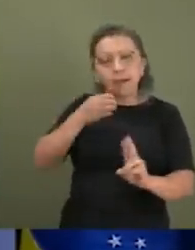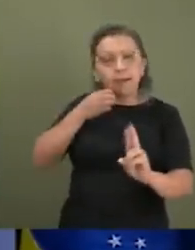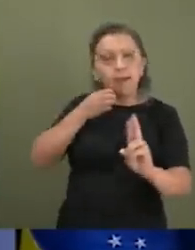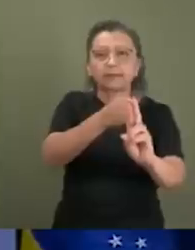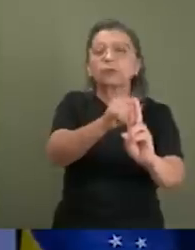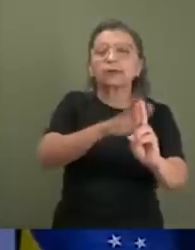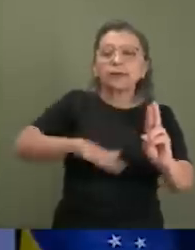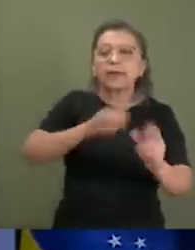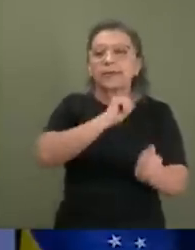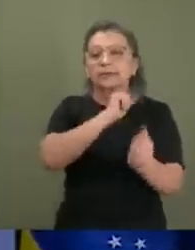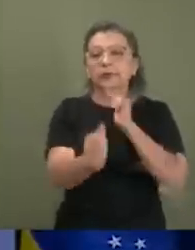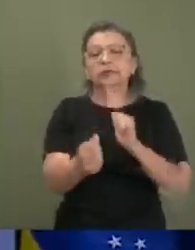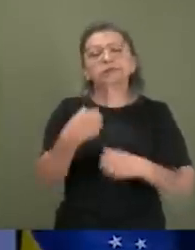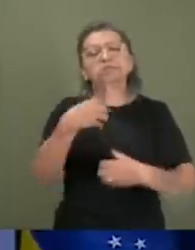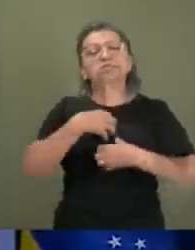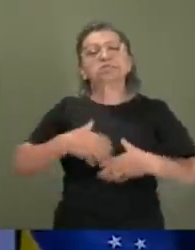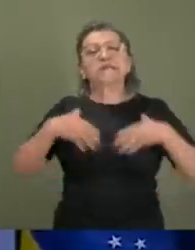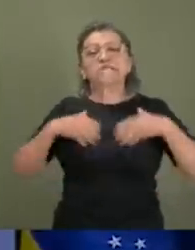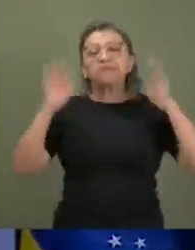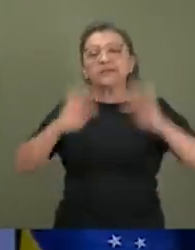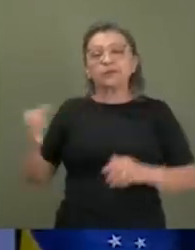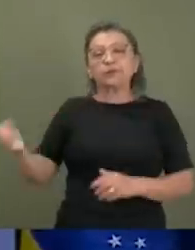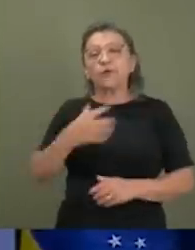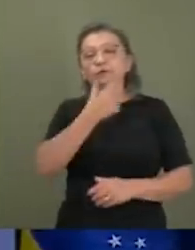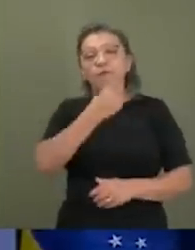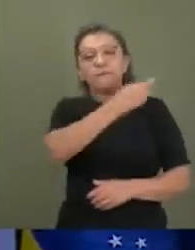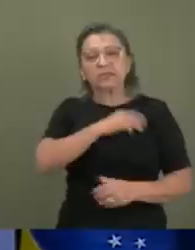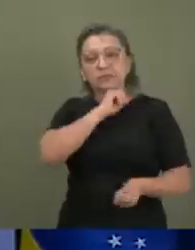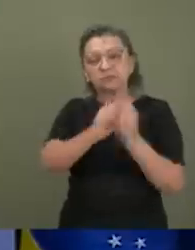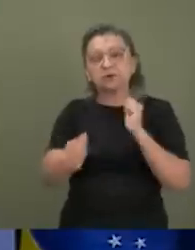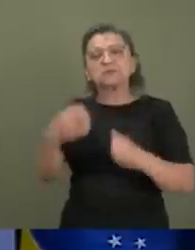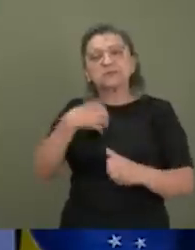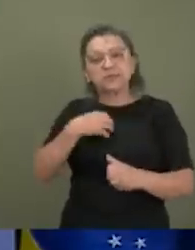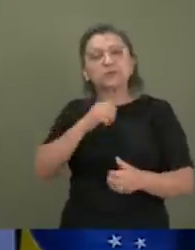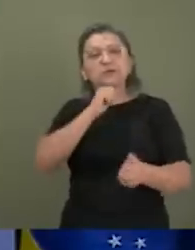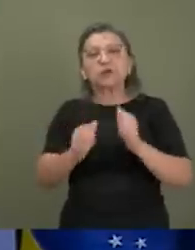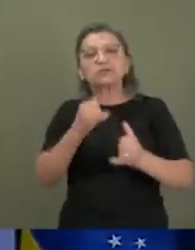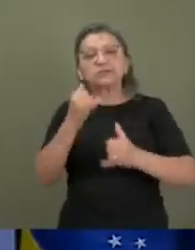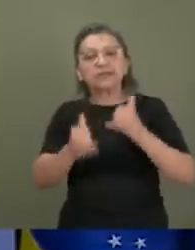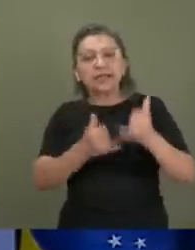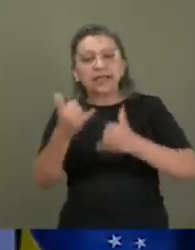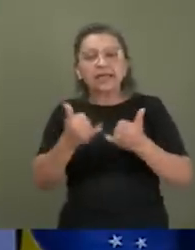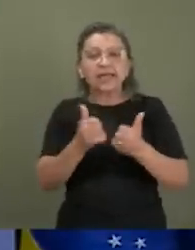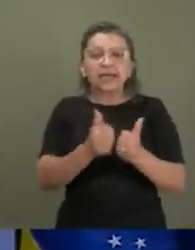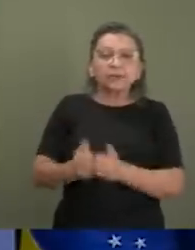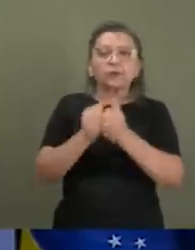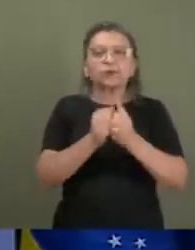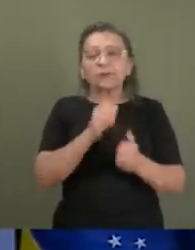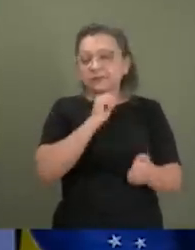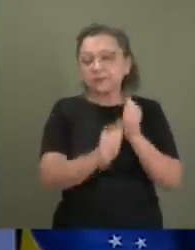esportes. E eu fiquei feliz que o novo ministro do esporte considera esportes eletrônicos como esportes.